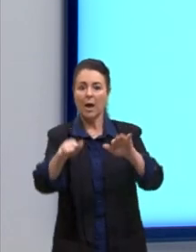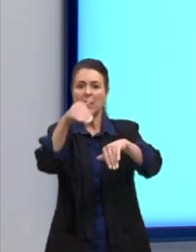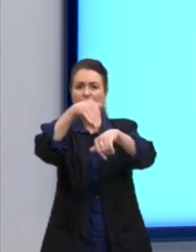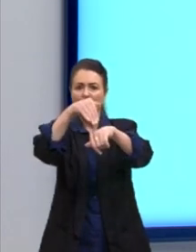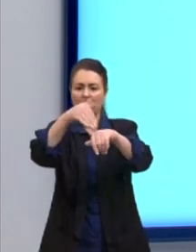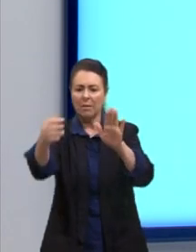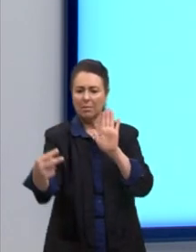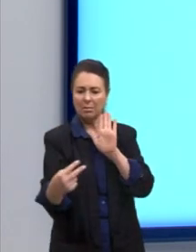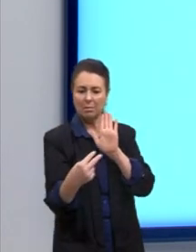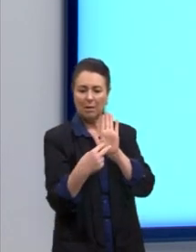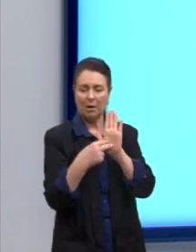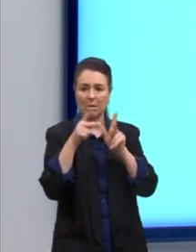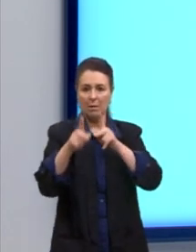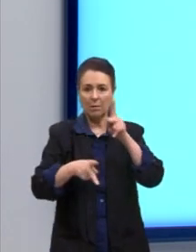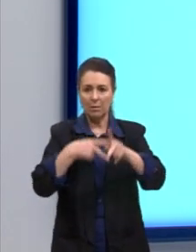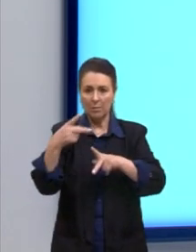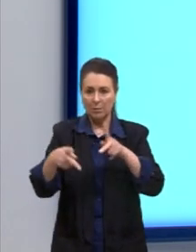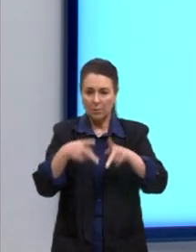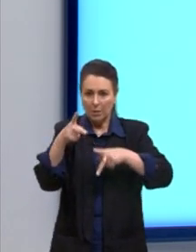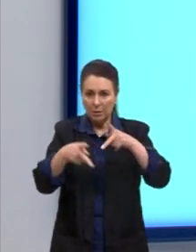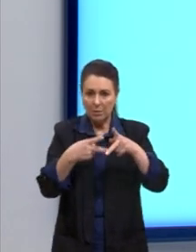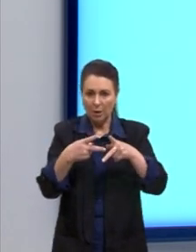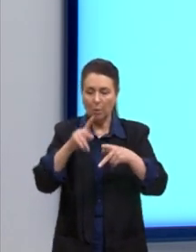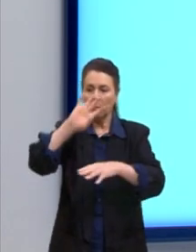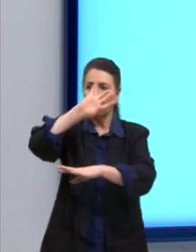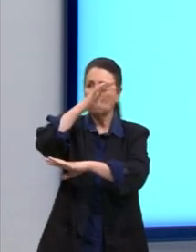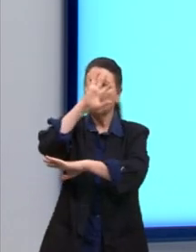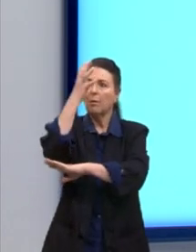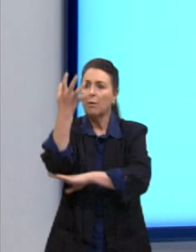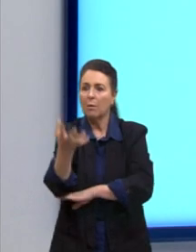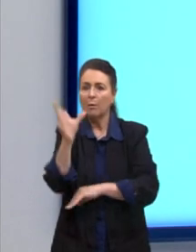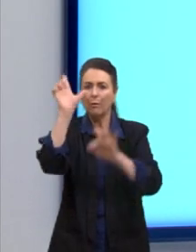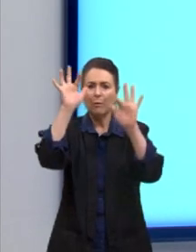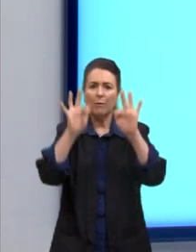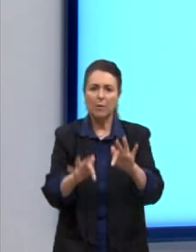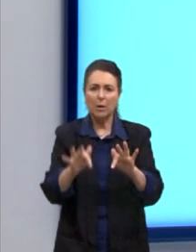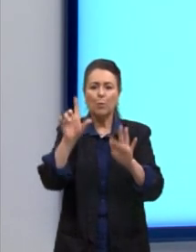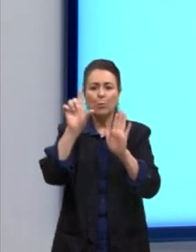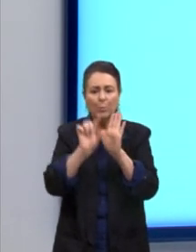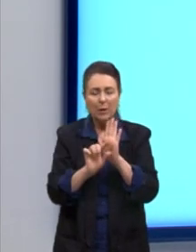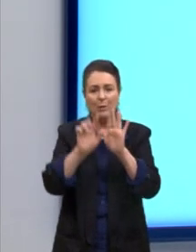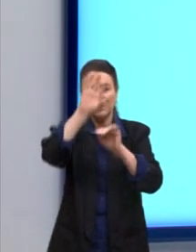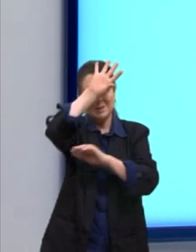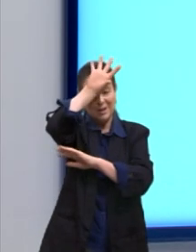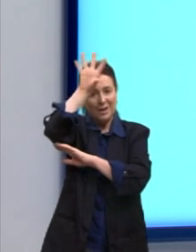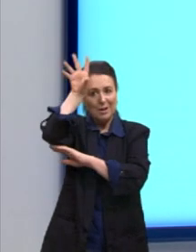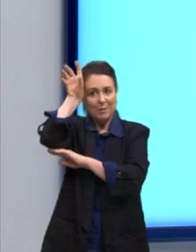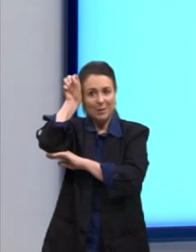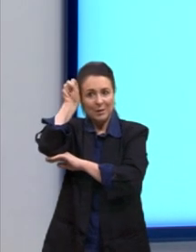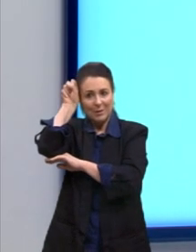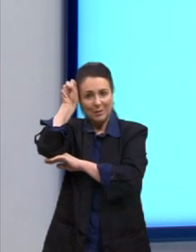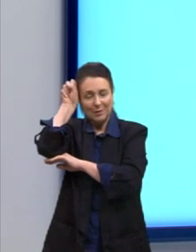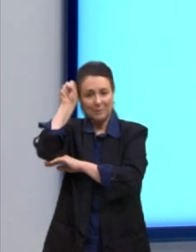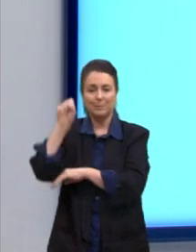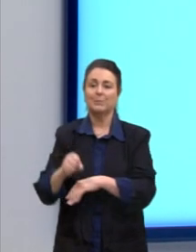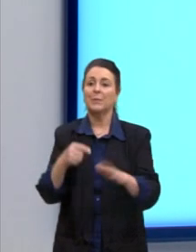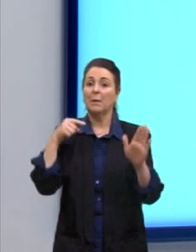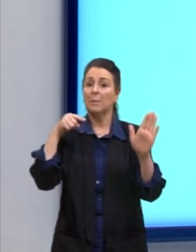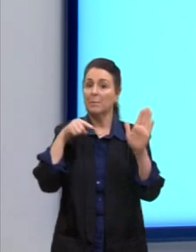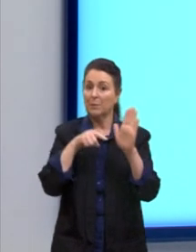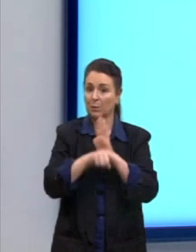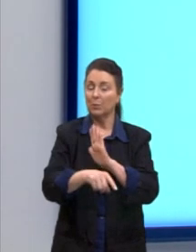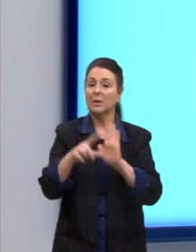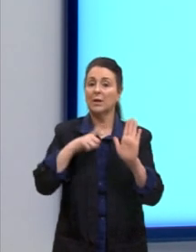para que se desmate menos a Amazônia. Em questões que envolvem